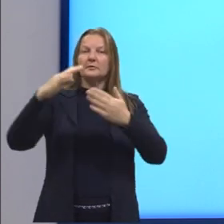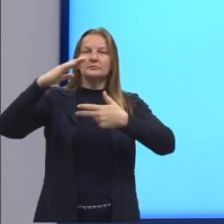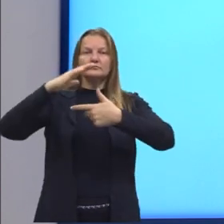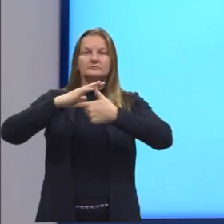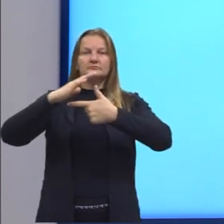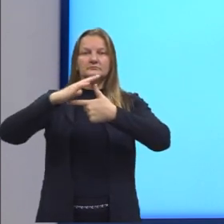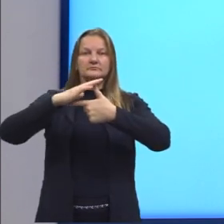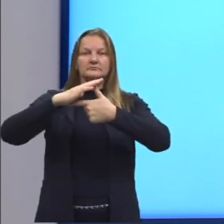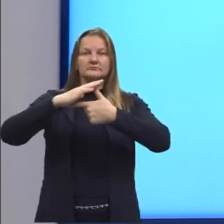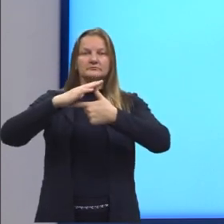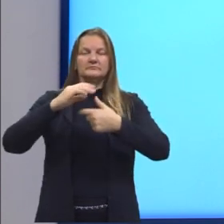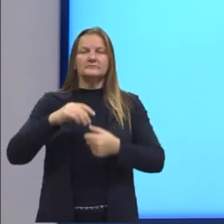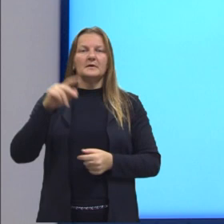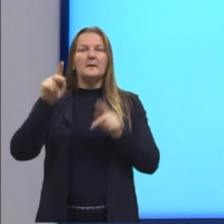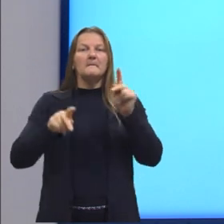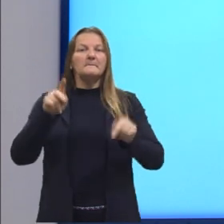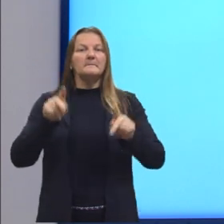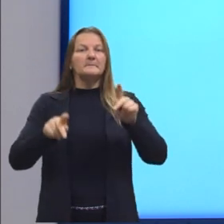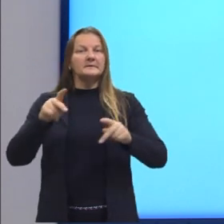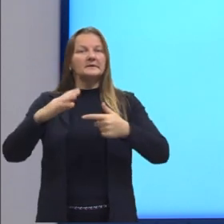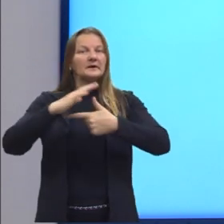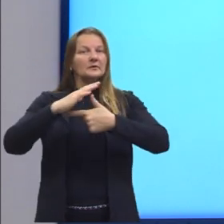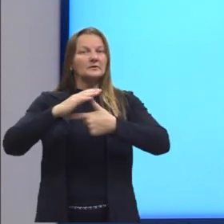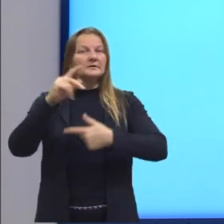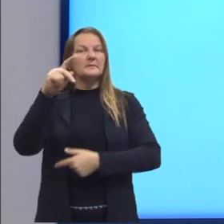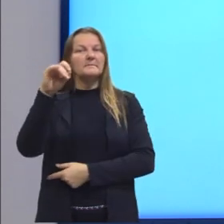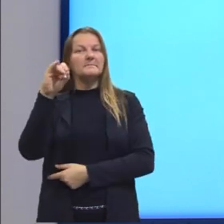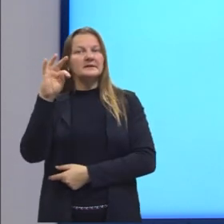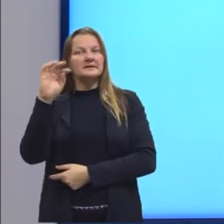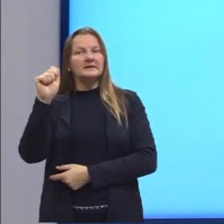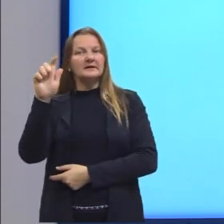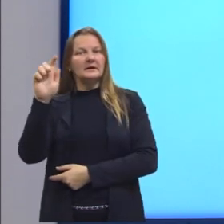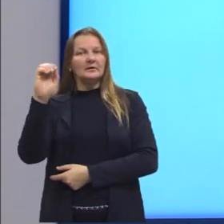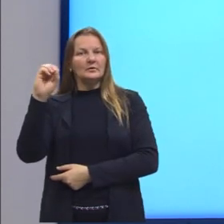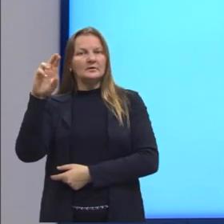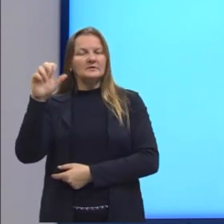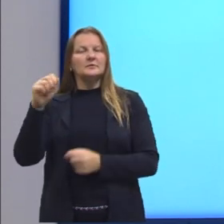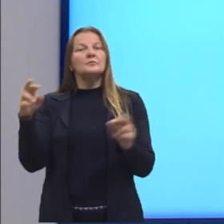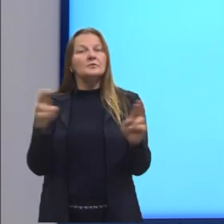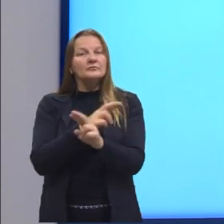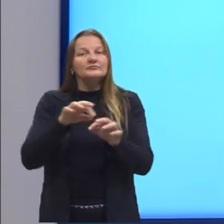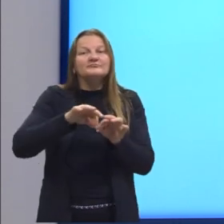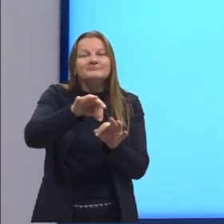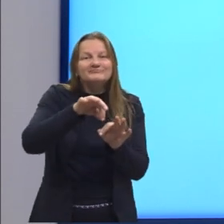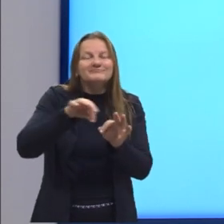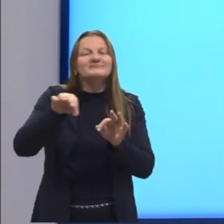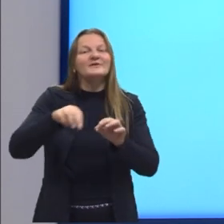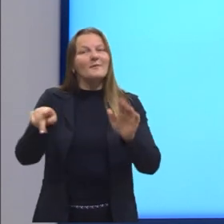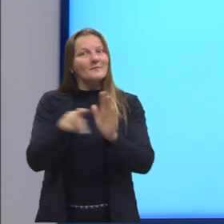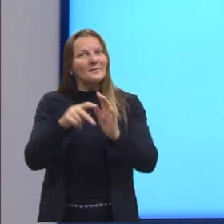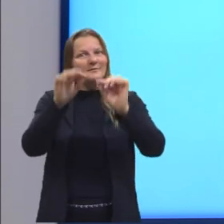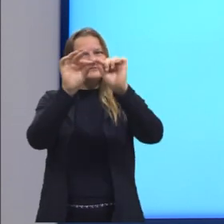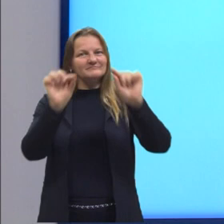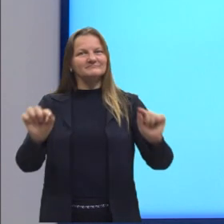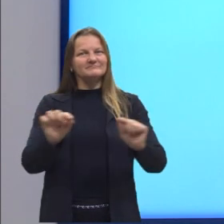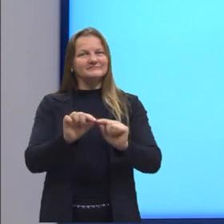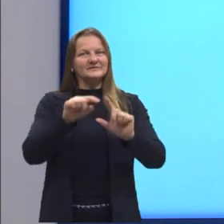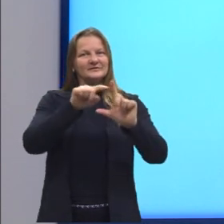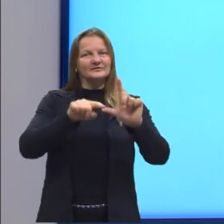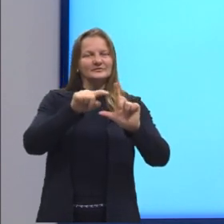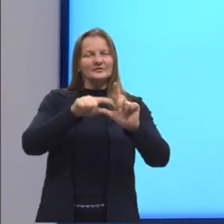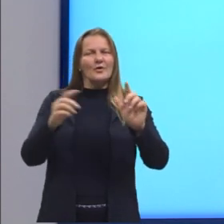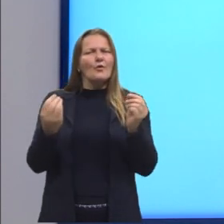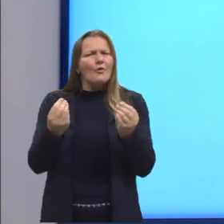Pitágoras, ele surgiu justamente a partir das relações métricas, tá? Como é que nós